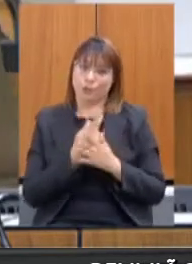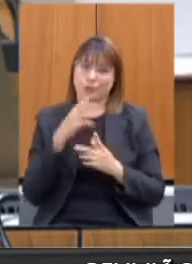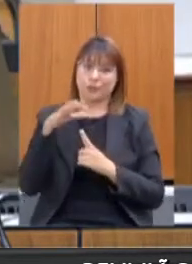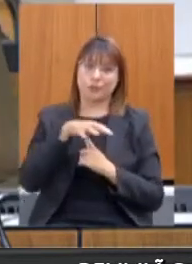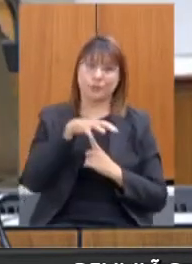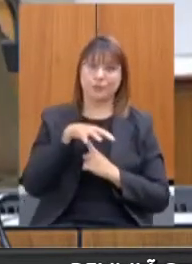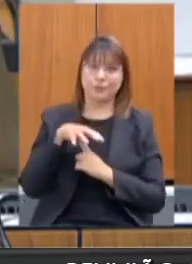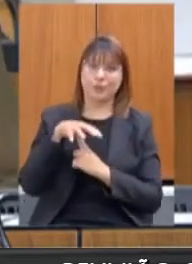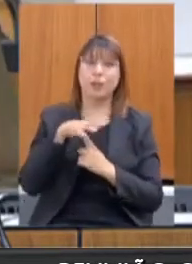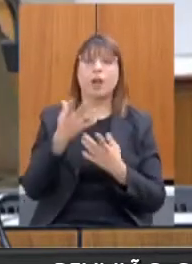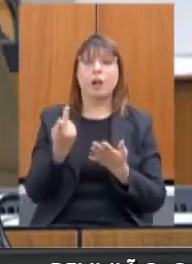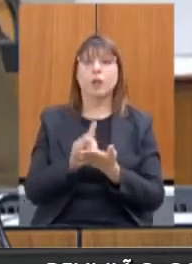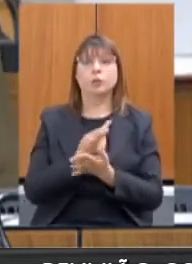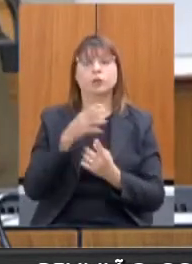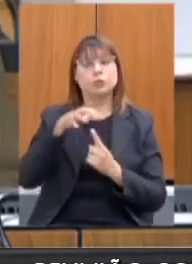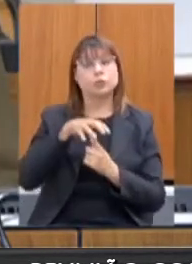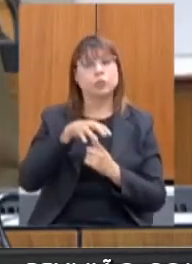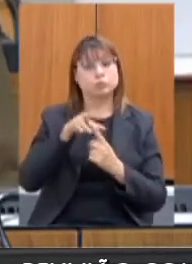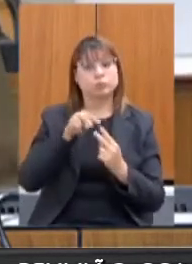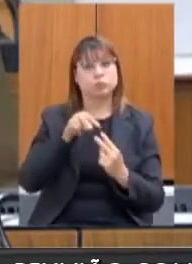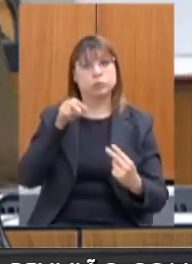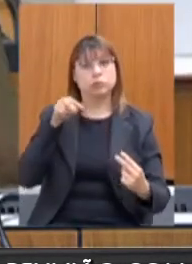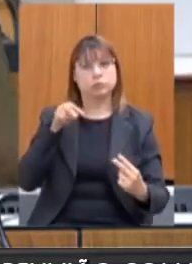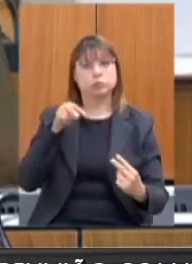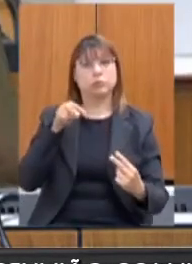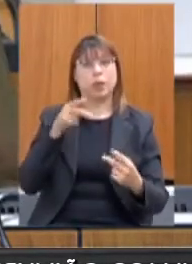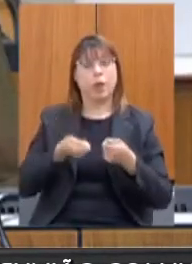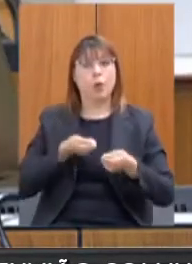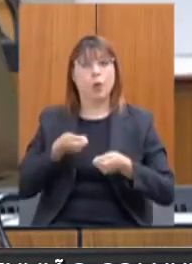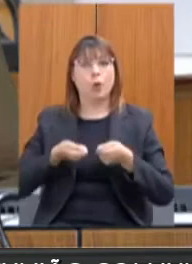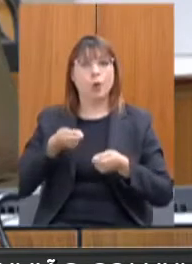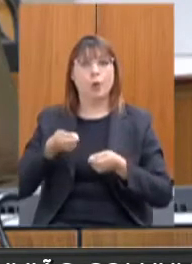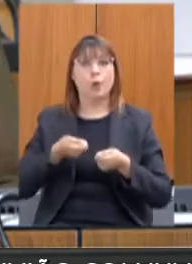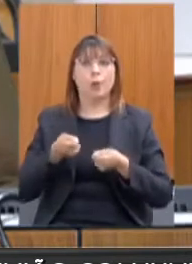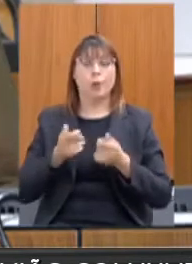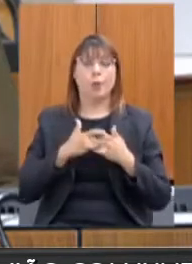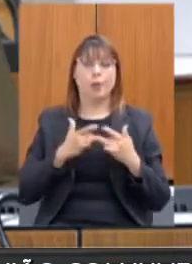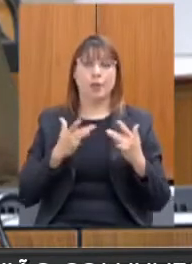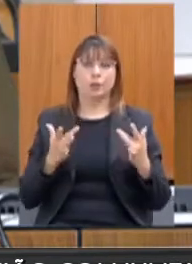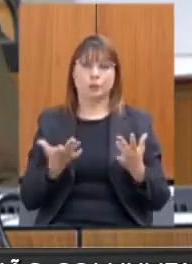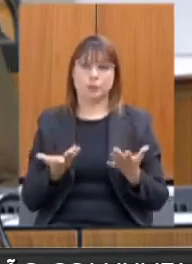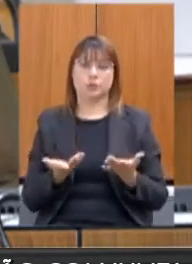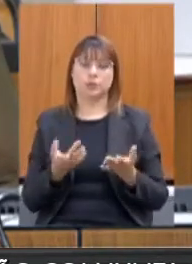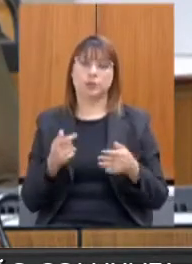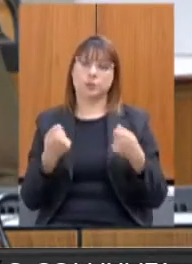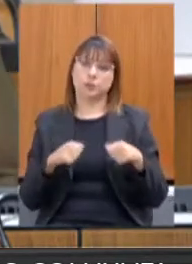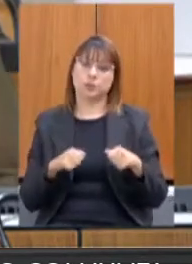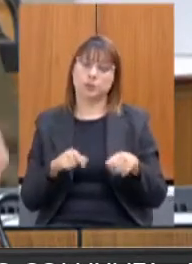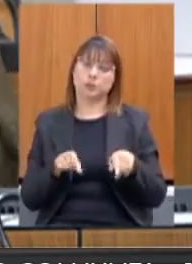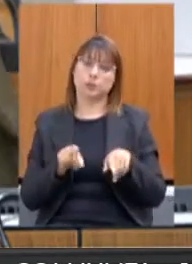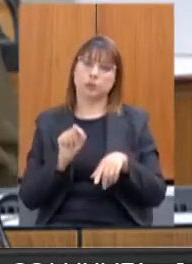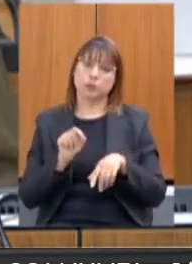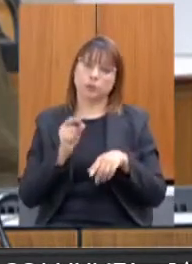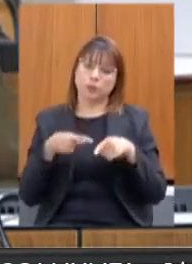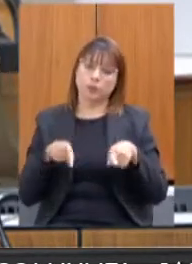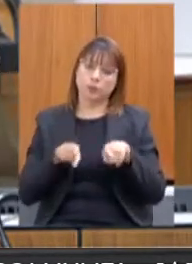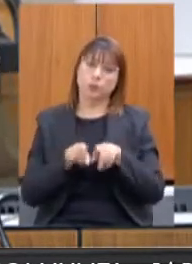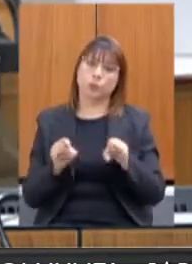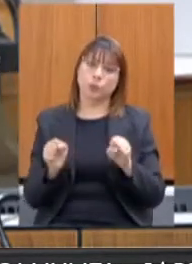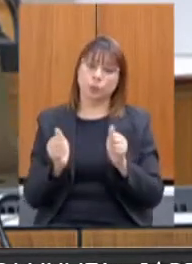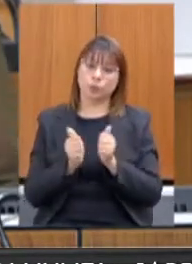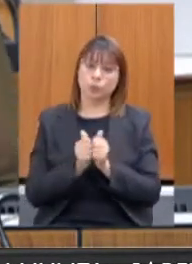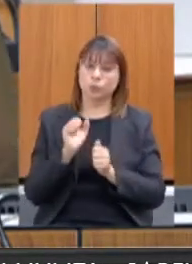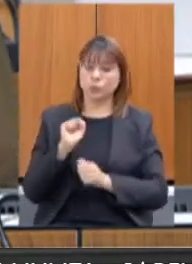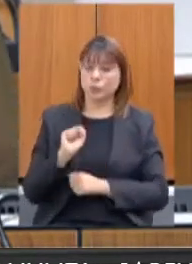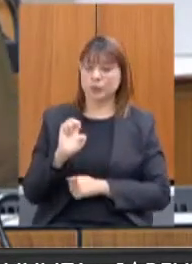transformamos a feira online de economia solidária. Para isso, nós tivemos que ter uma parceria com o SEBRAE para